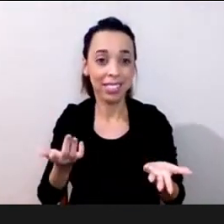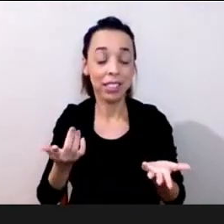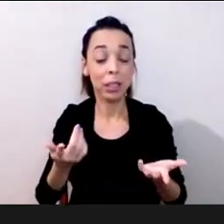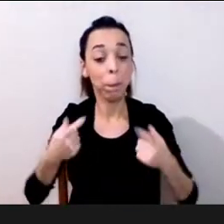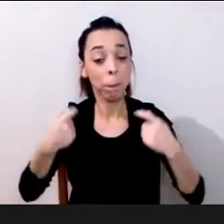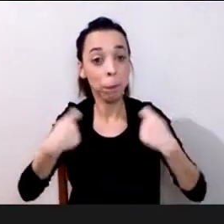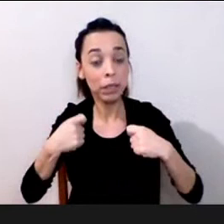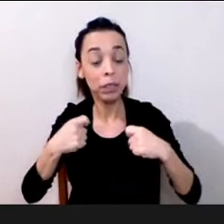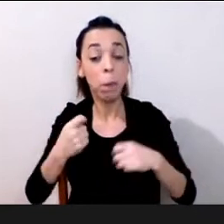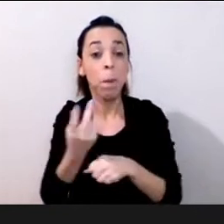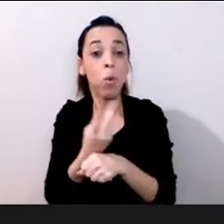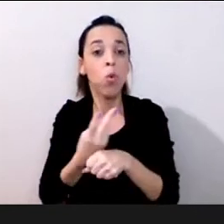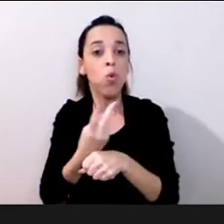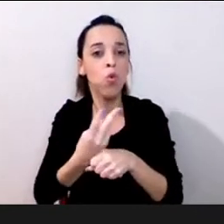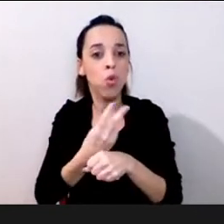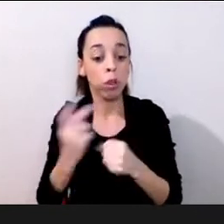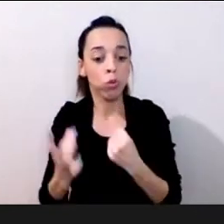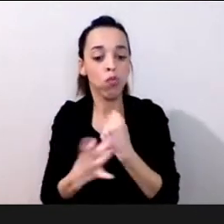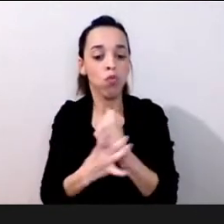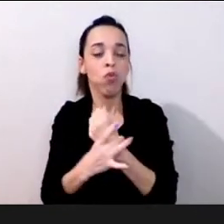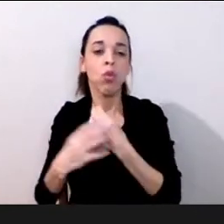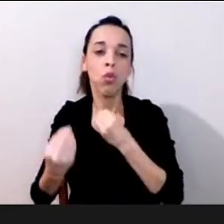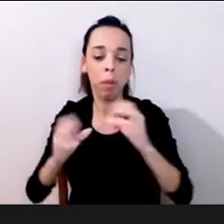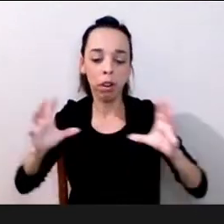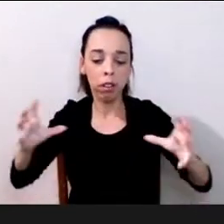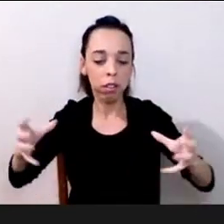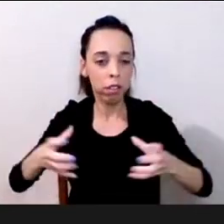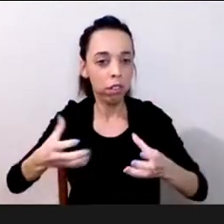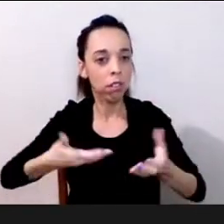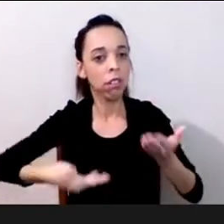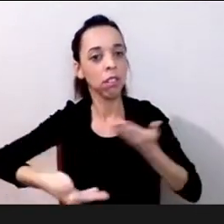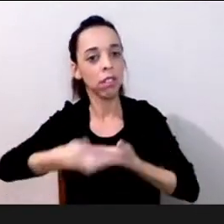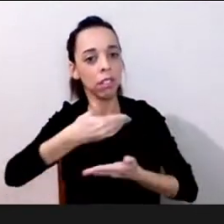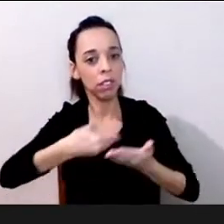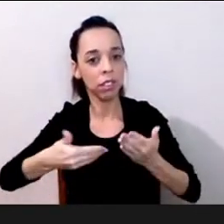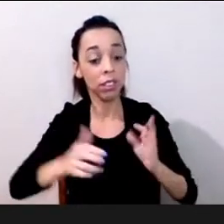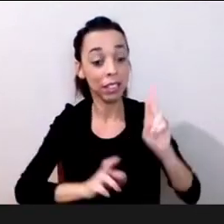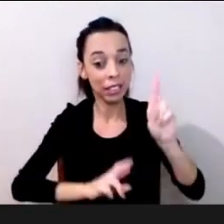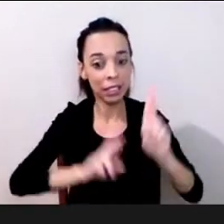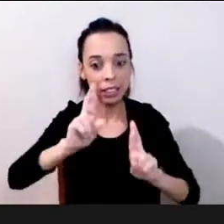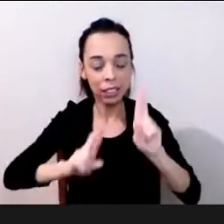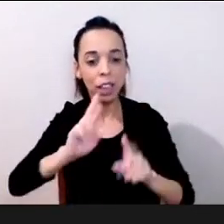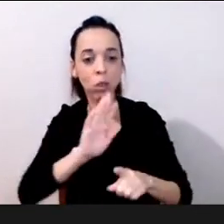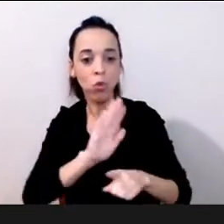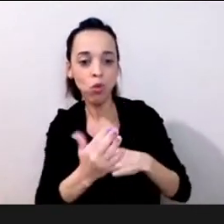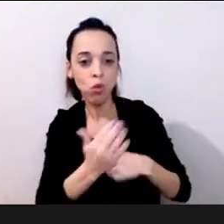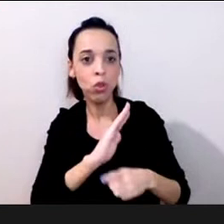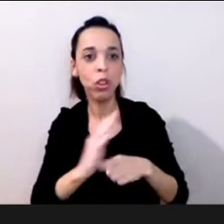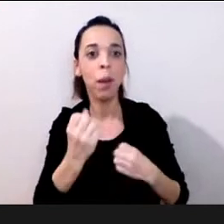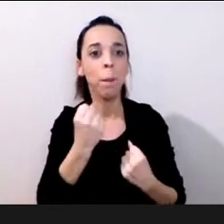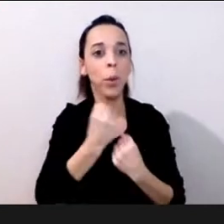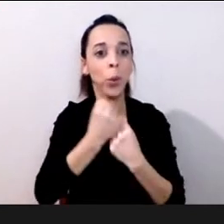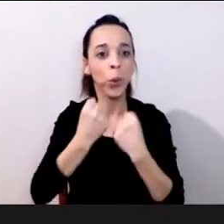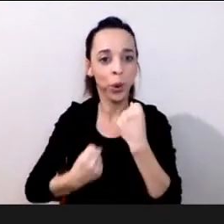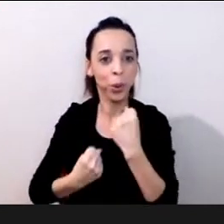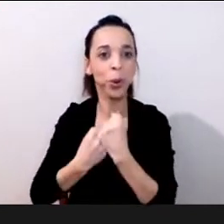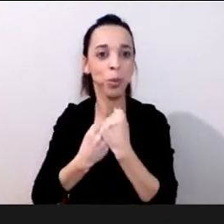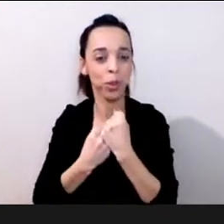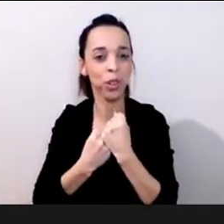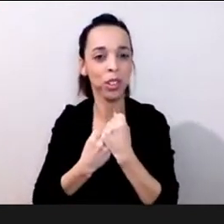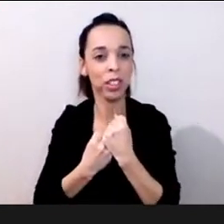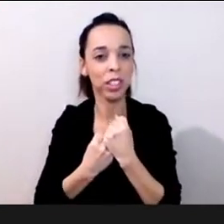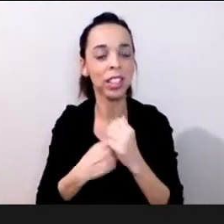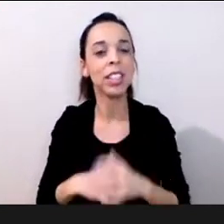outros fatores procurar encontrar equilíbrios deixem-me só dizer uma coisa o Jean Piaget